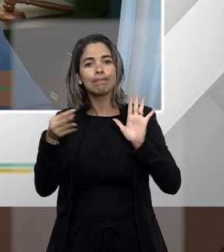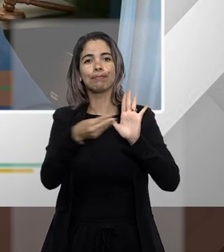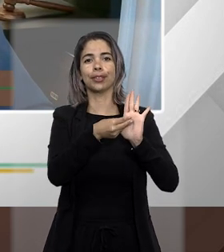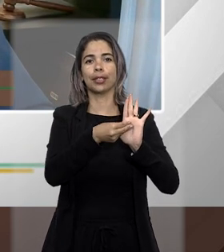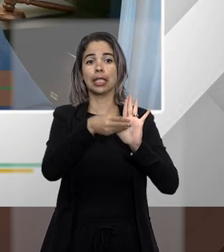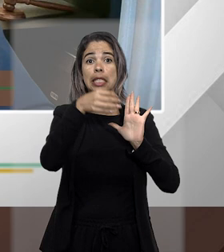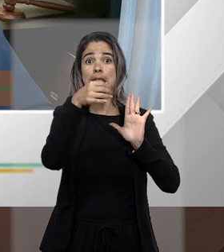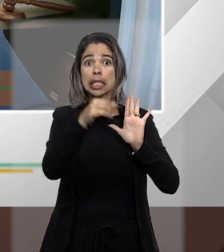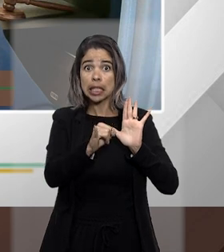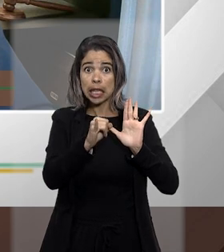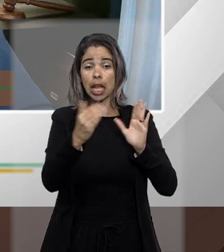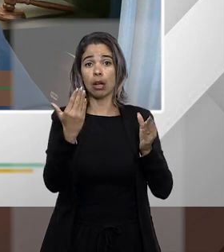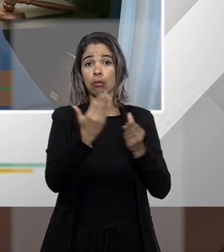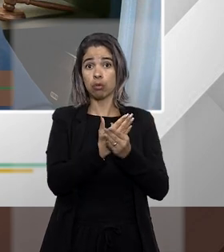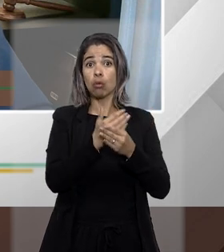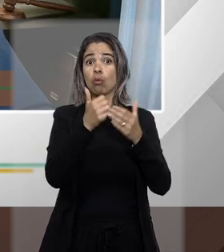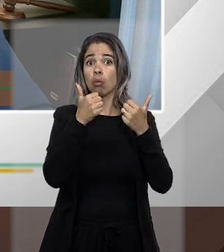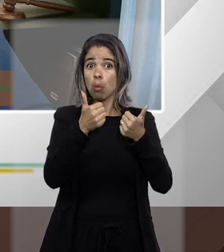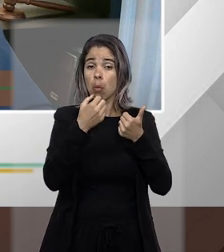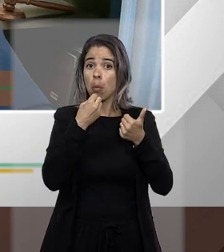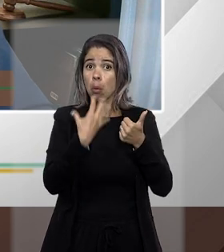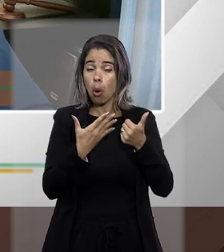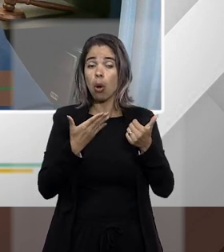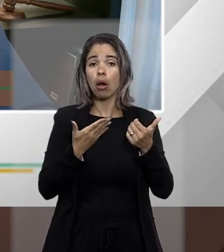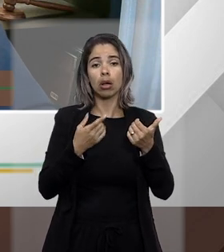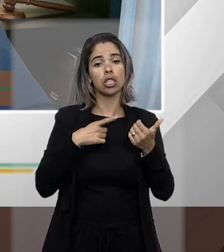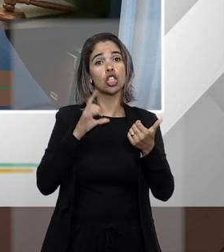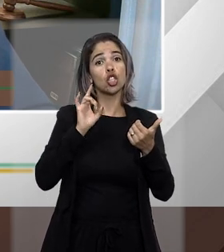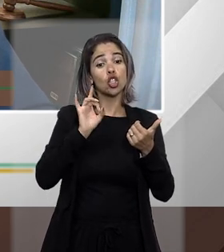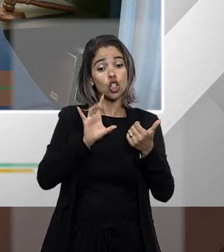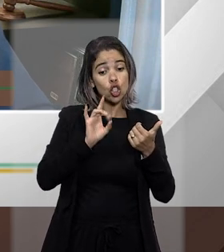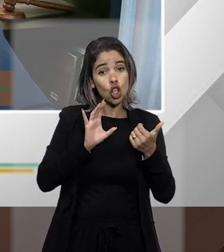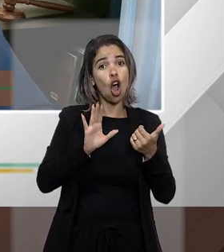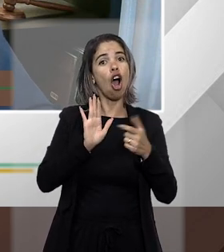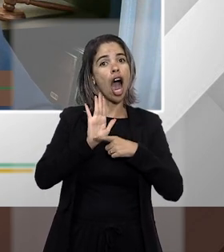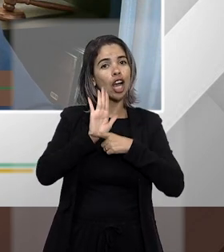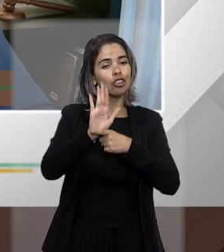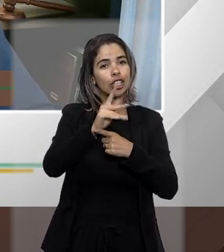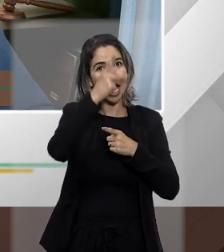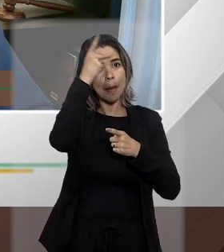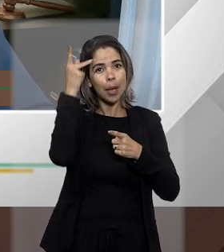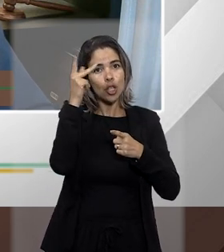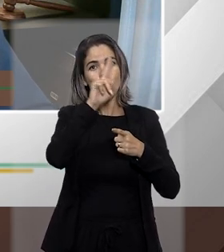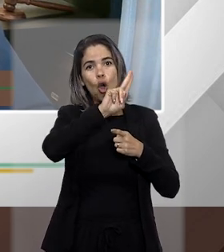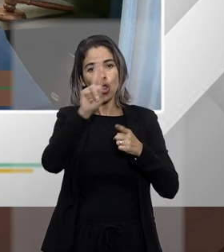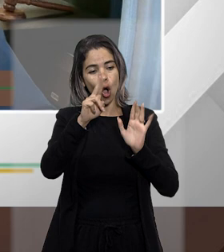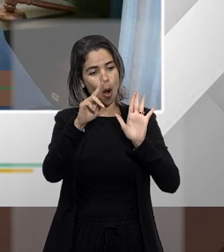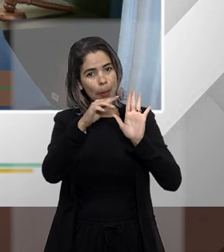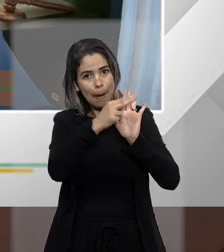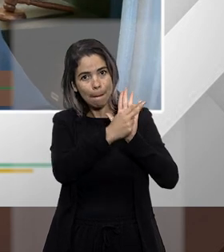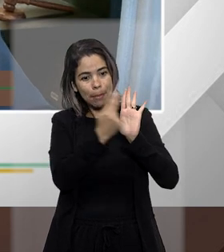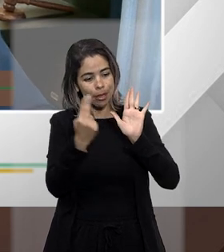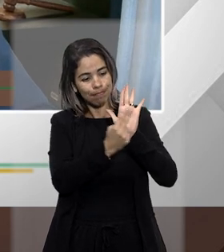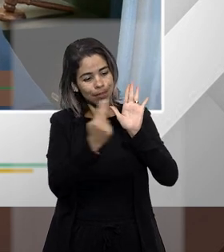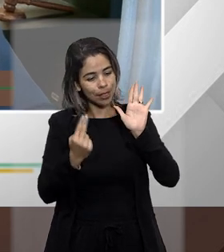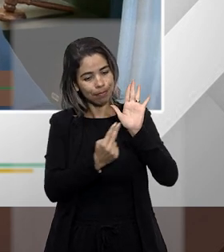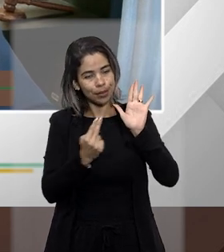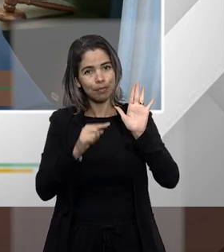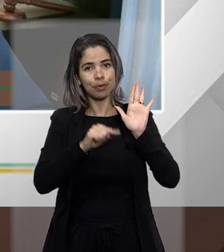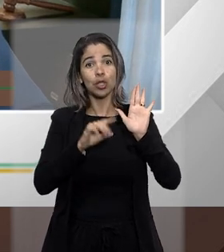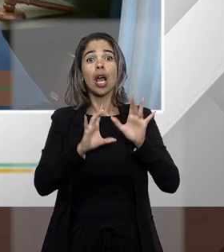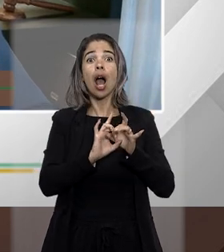aqueles associados que estão na petição inicial com o nome deles expresso e que autorizaram aquela ação judicial